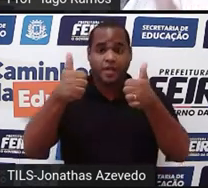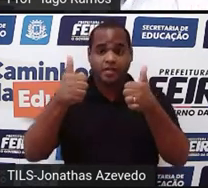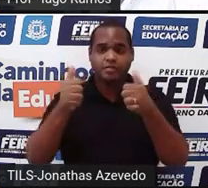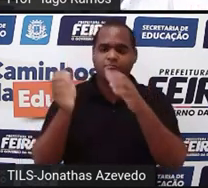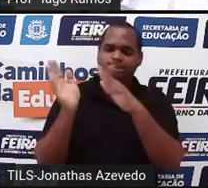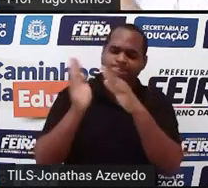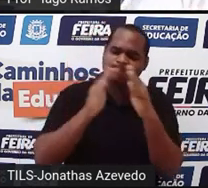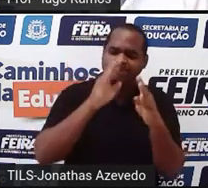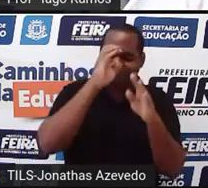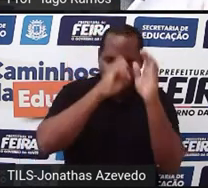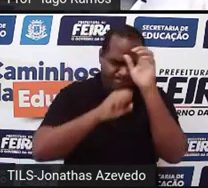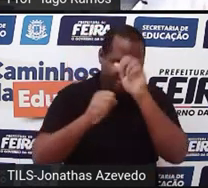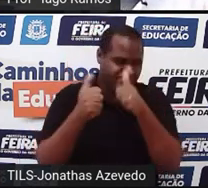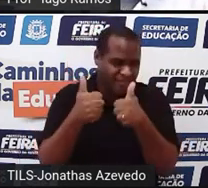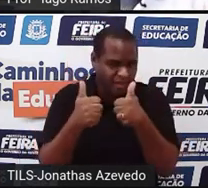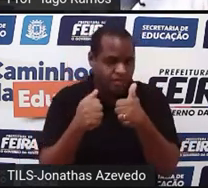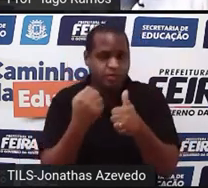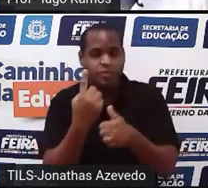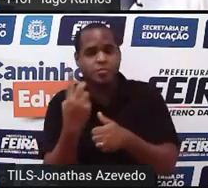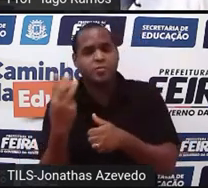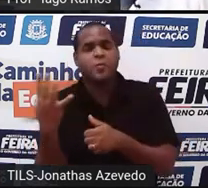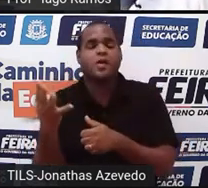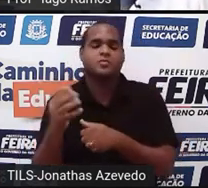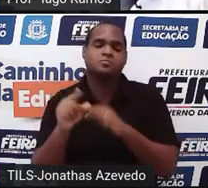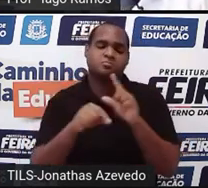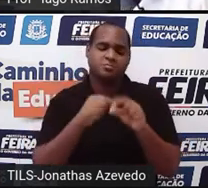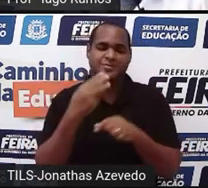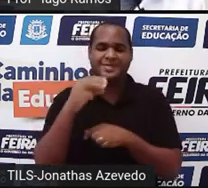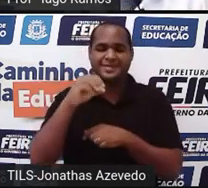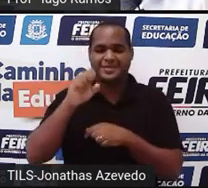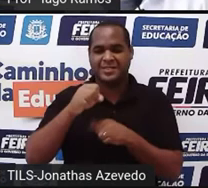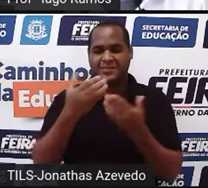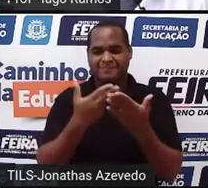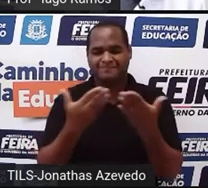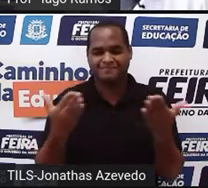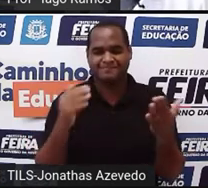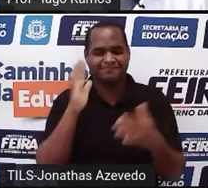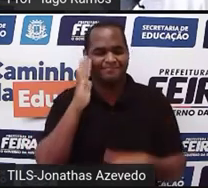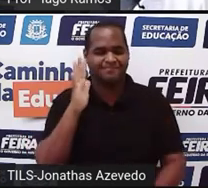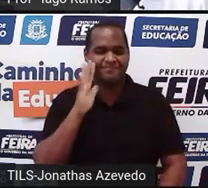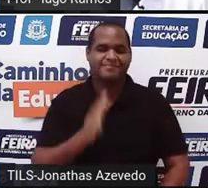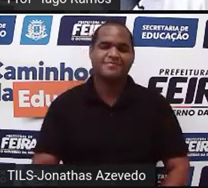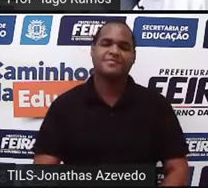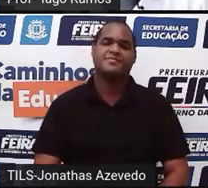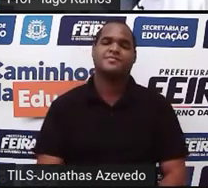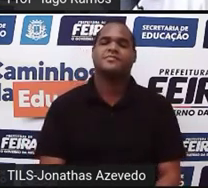e responde escolhendo um dos números. Tá bom? 30 segundos para fazer essa reflexão.